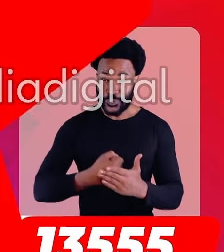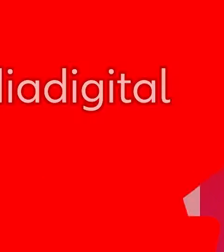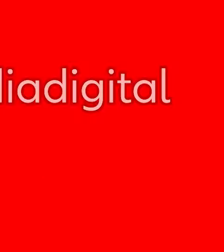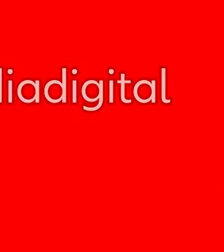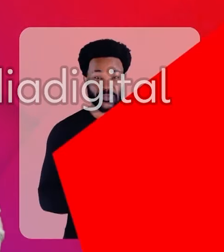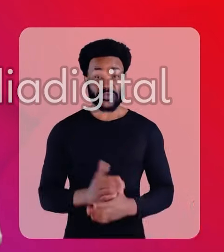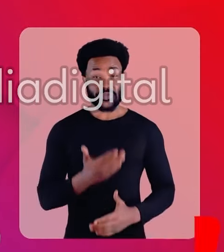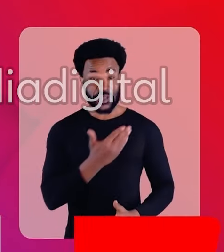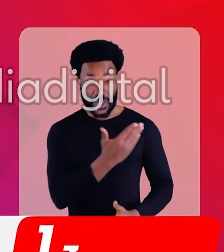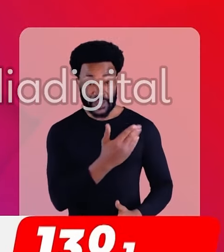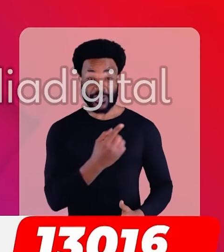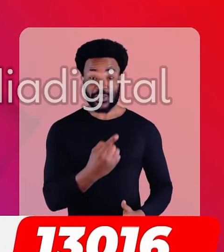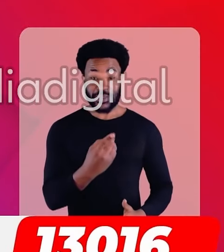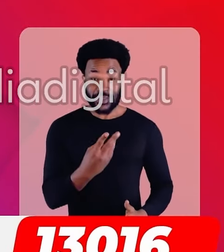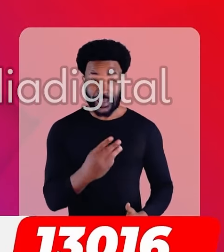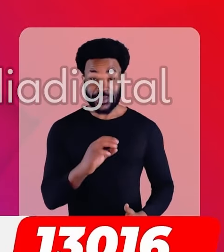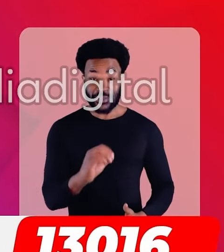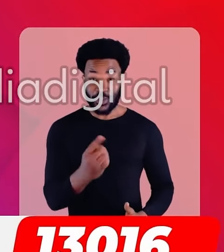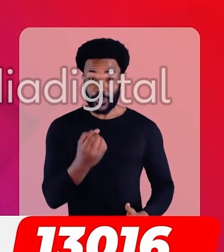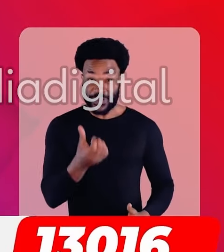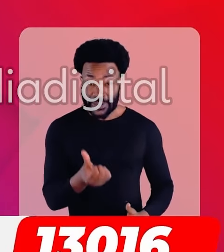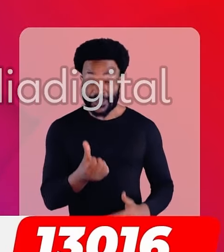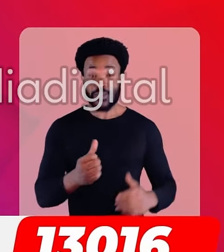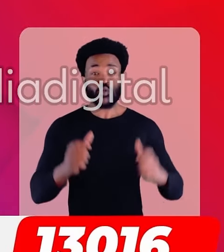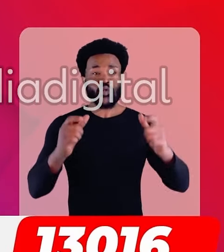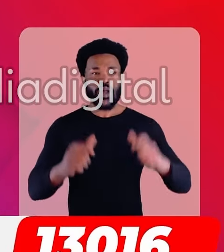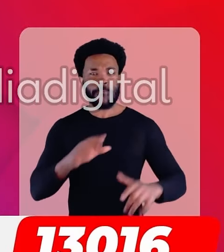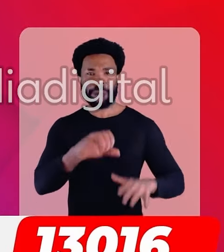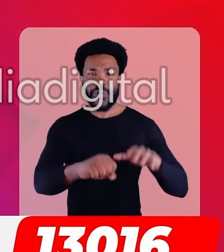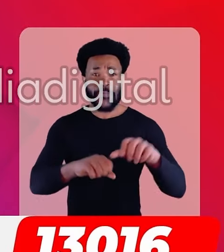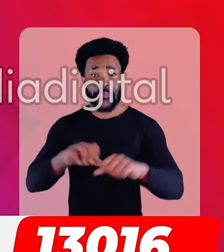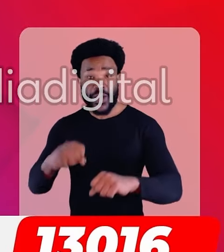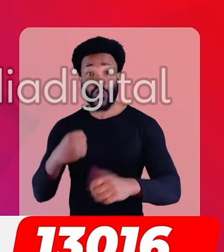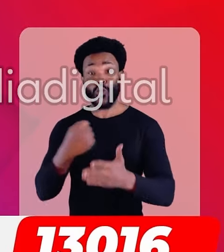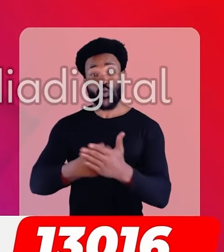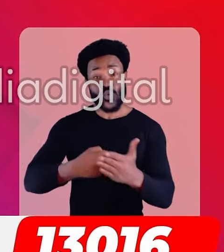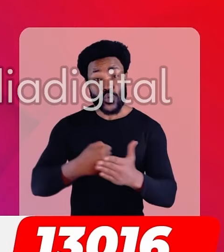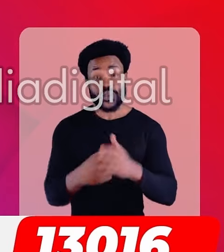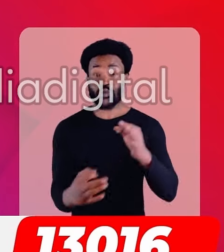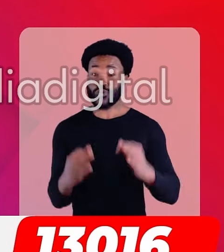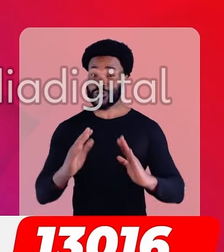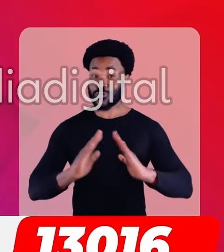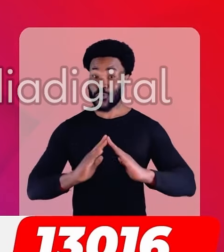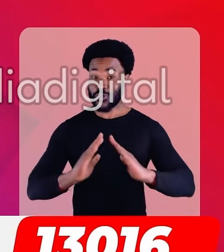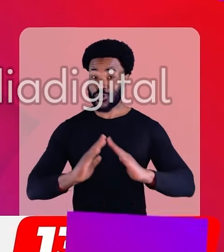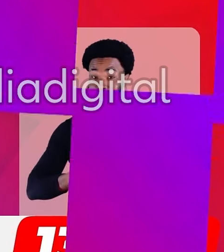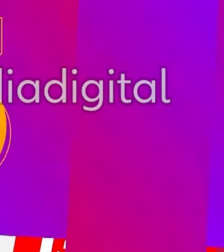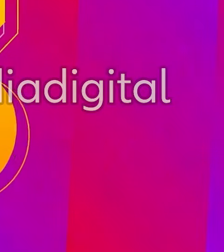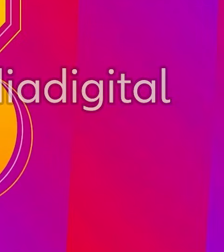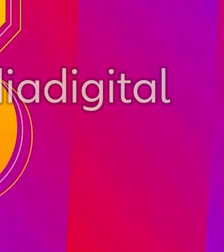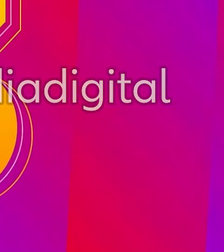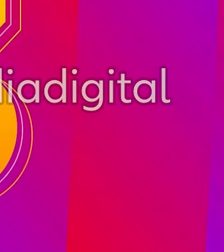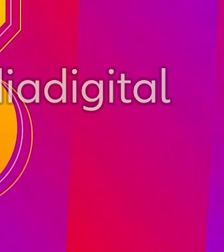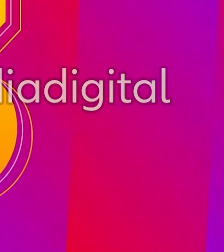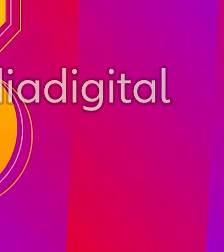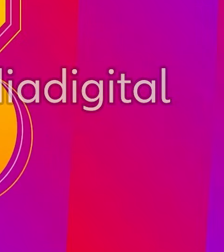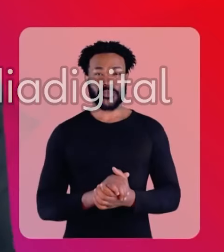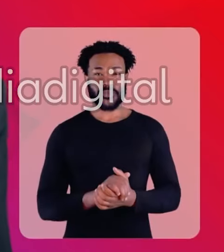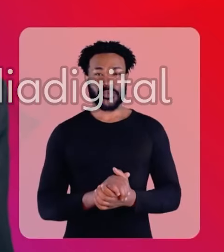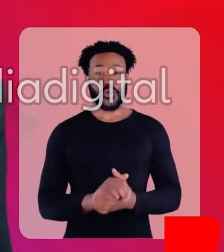13! Nete Araújo, 13016. Ocupando todos os espaços na luta por justiça e moradia. Aperte o 13!